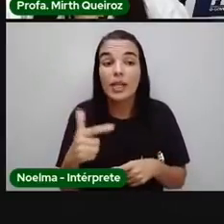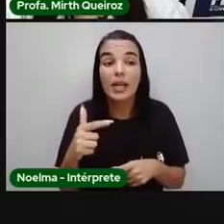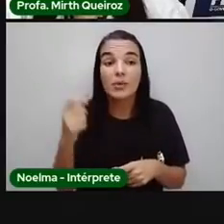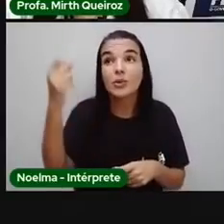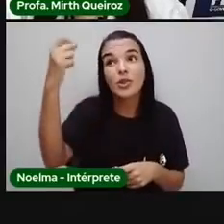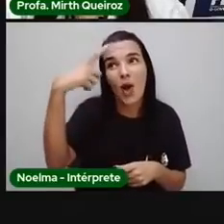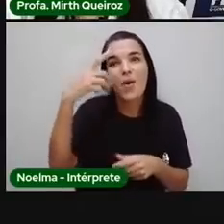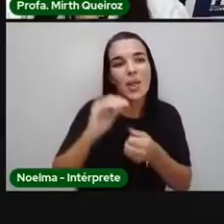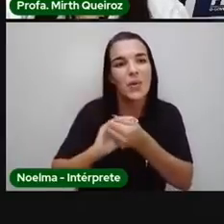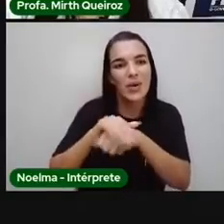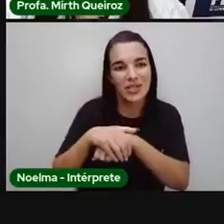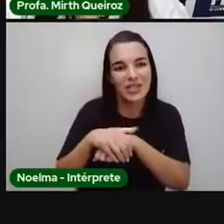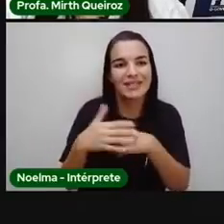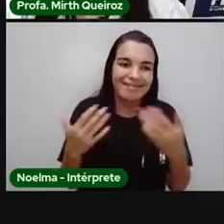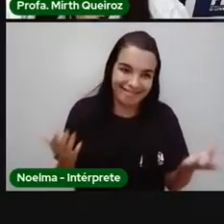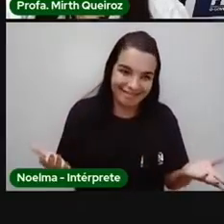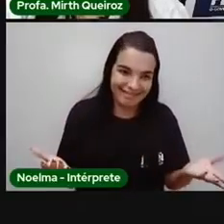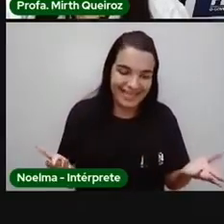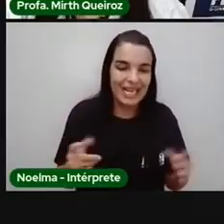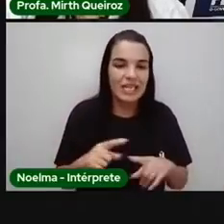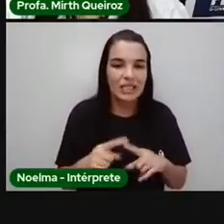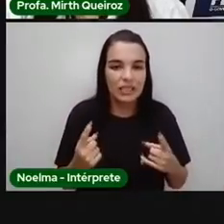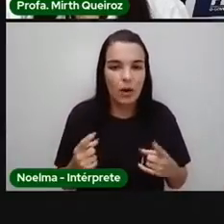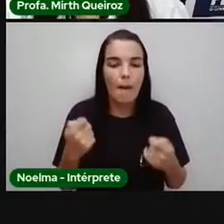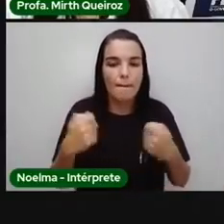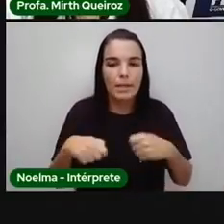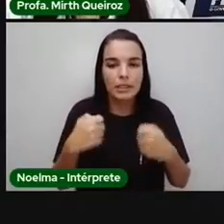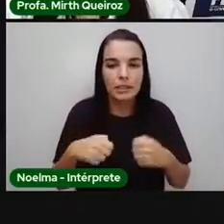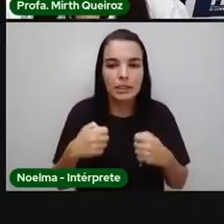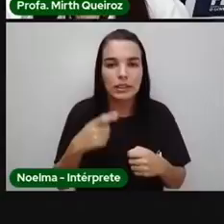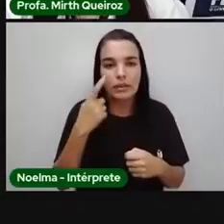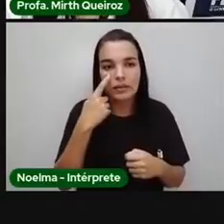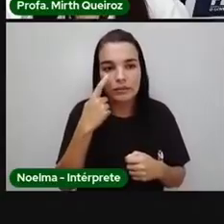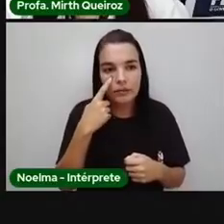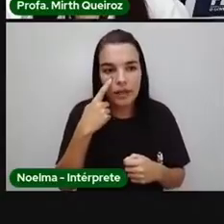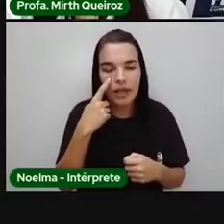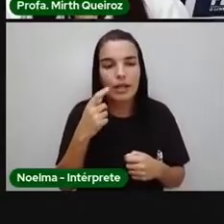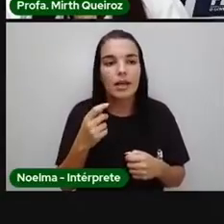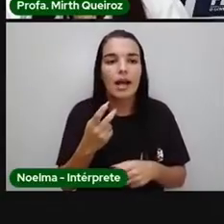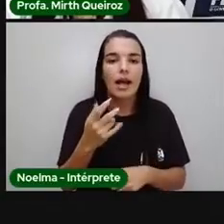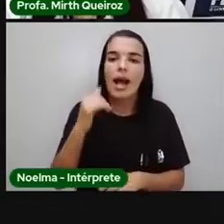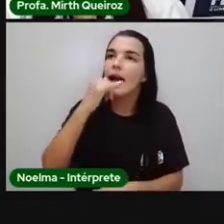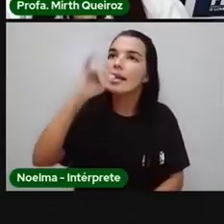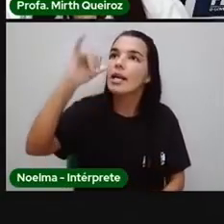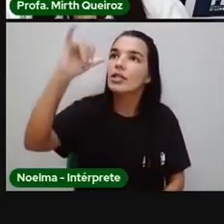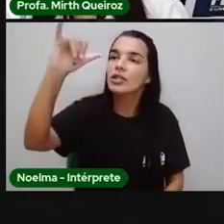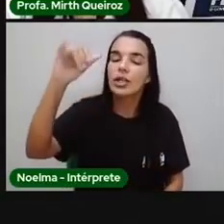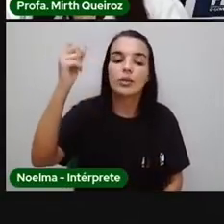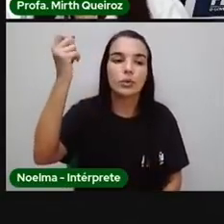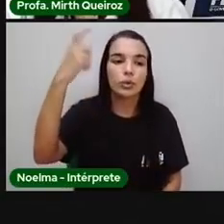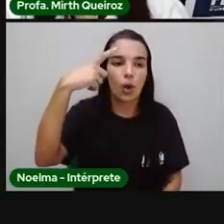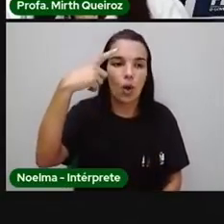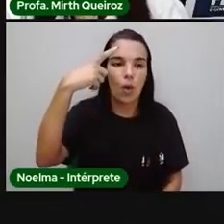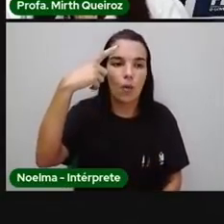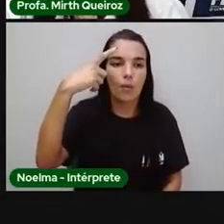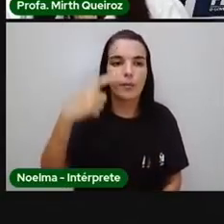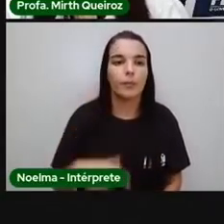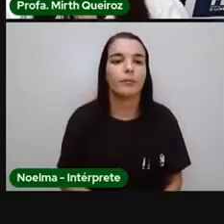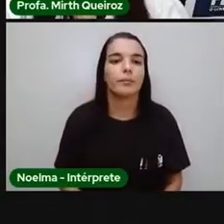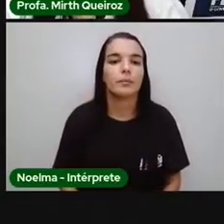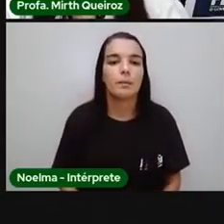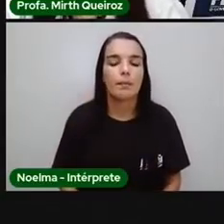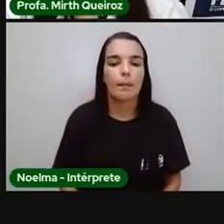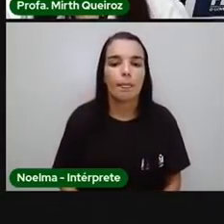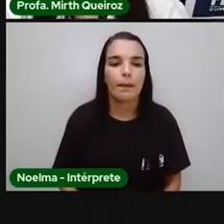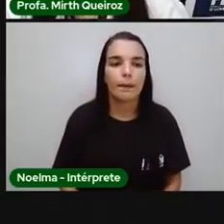fotossíntese. Porque pra acontecer a fotossíntese, nós precisamos da energia solar. Precisa